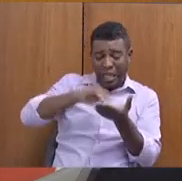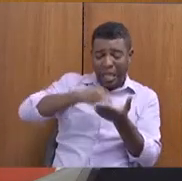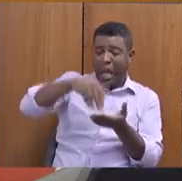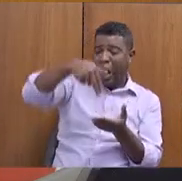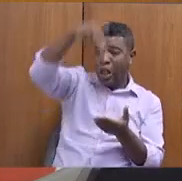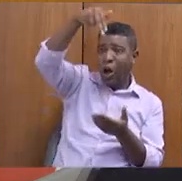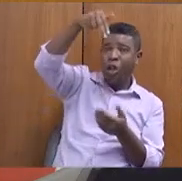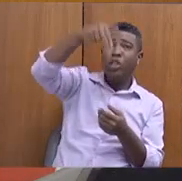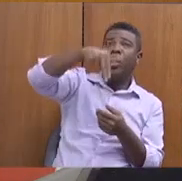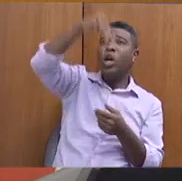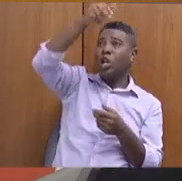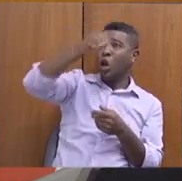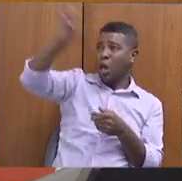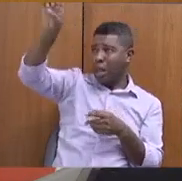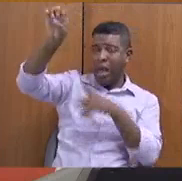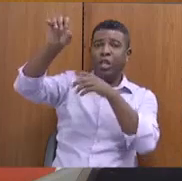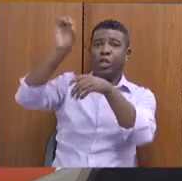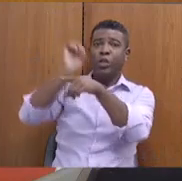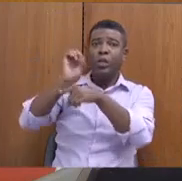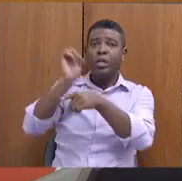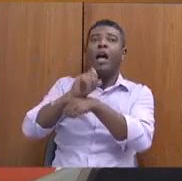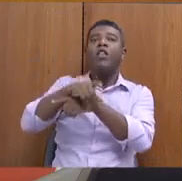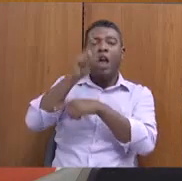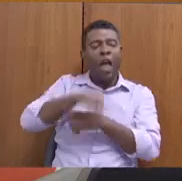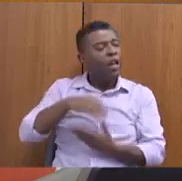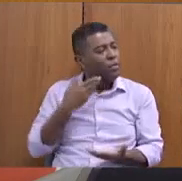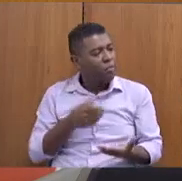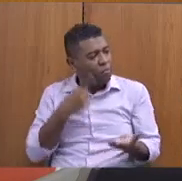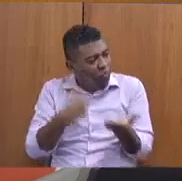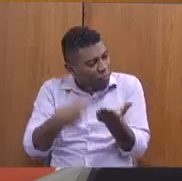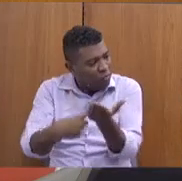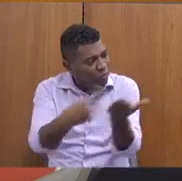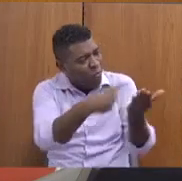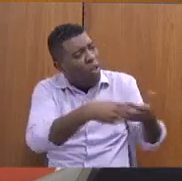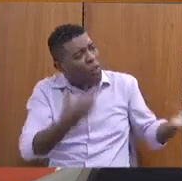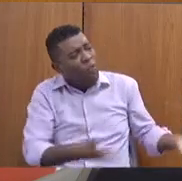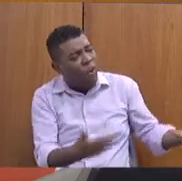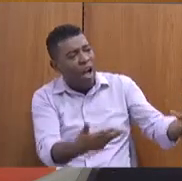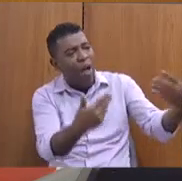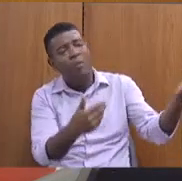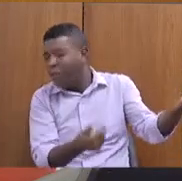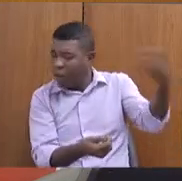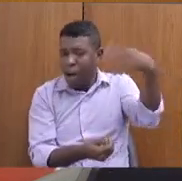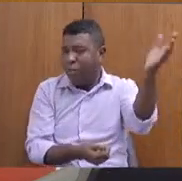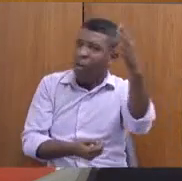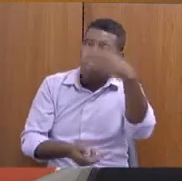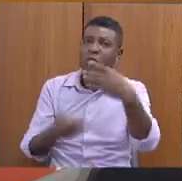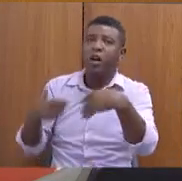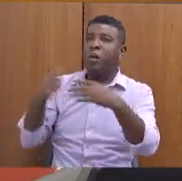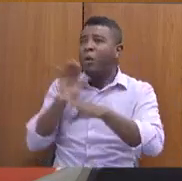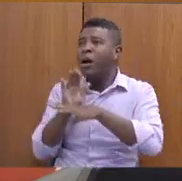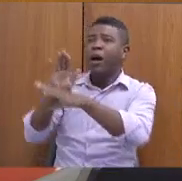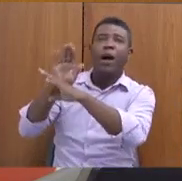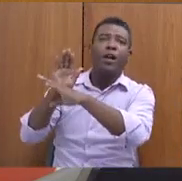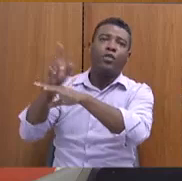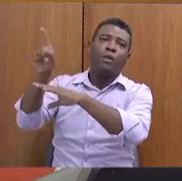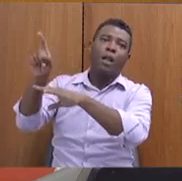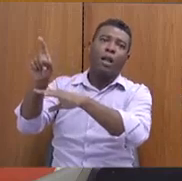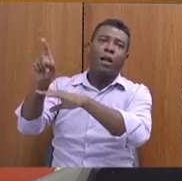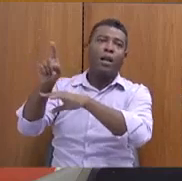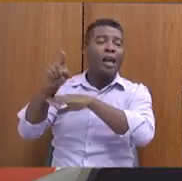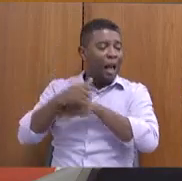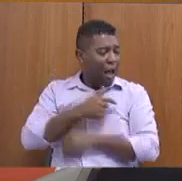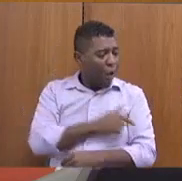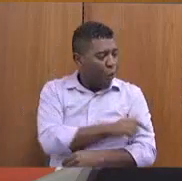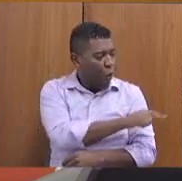ela tinha essa capilaridade de mobilizar esforço para todo mundo fazer a ação lá. Não que o resto do Estado não precise, precisa também, lógico,